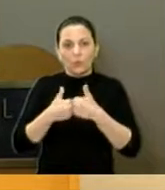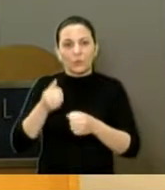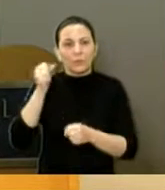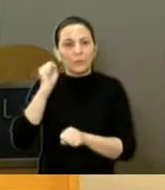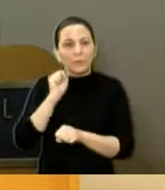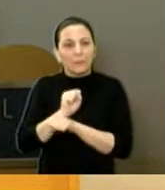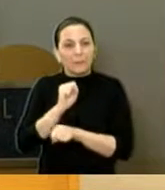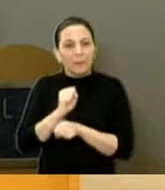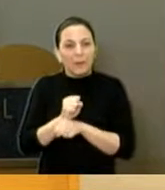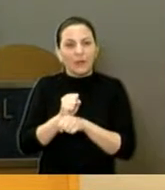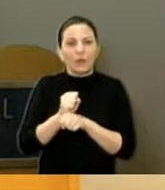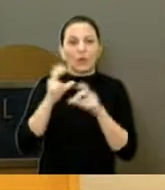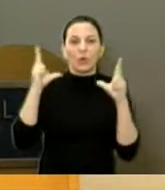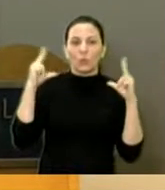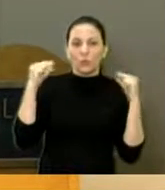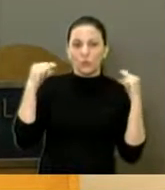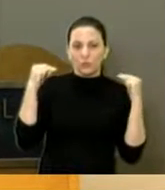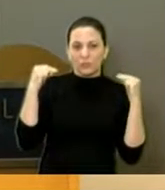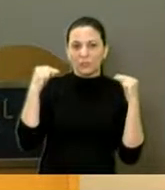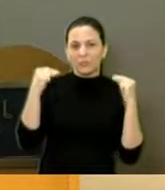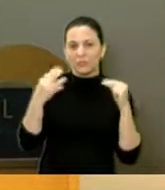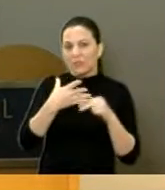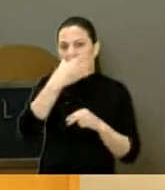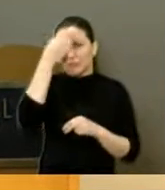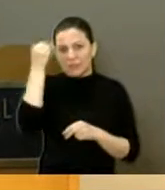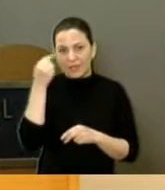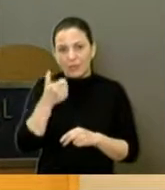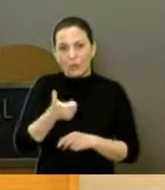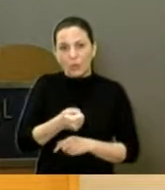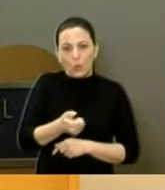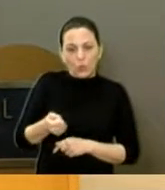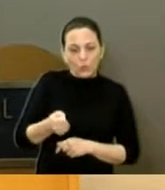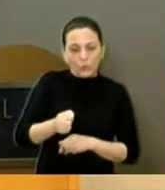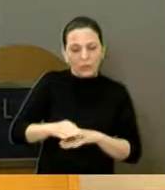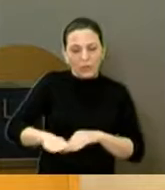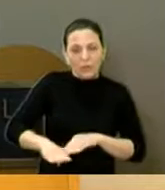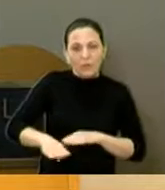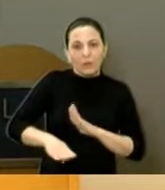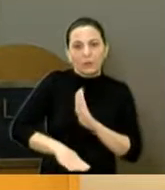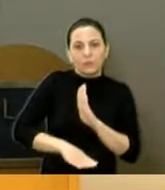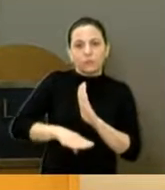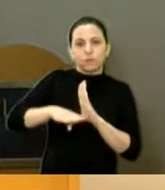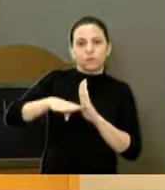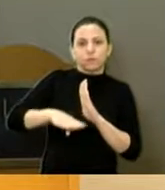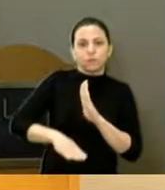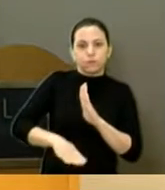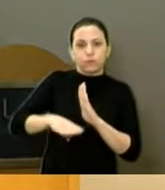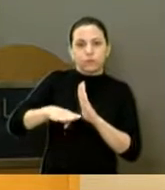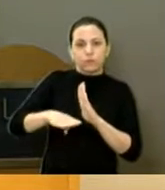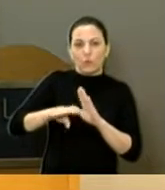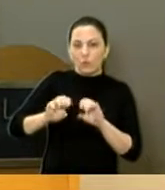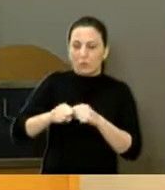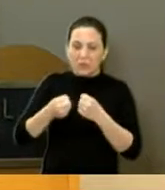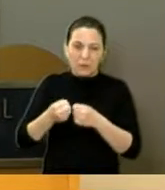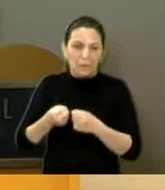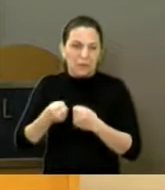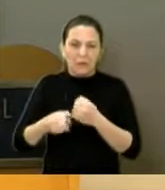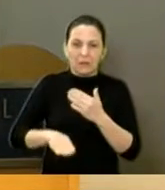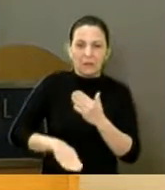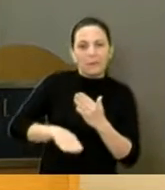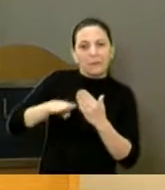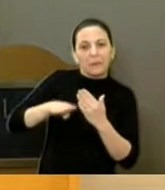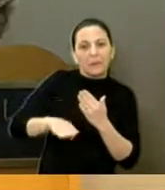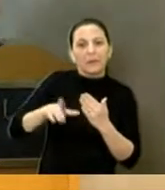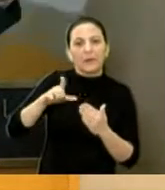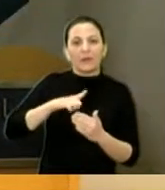às vezes o motorista esquece o controle da rampa, de acesso ao ônibus, às vezes a rampa está quebrada, teve, nós tivemos um